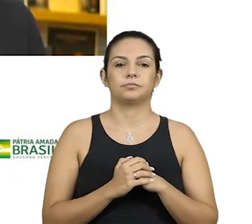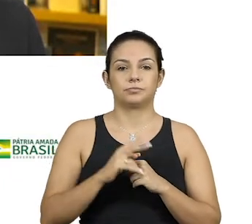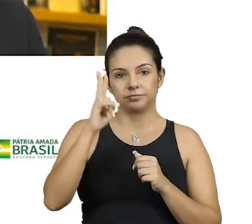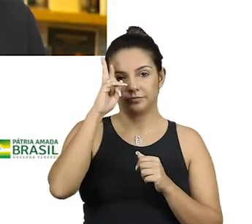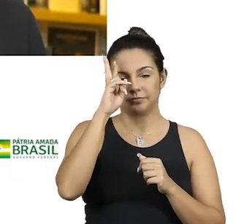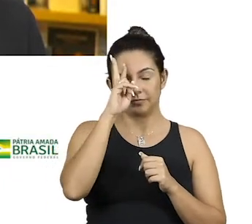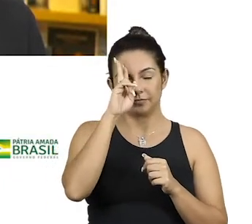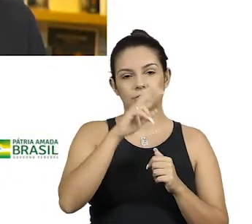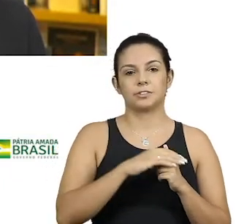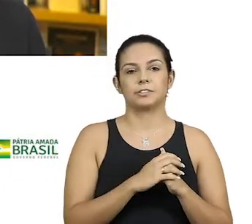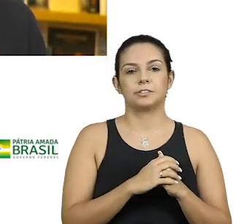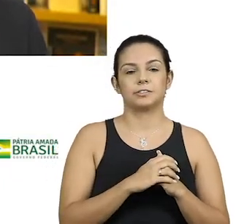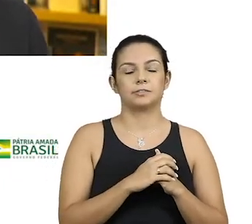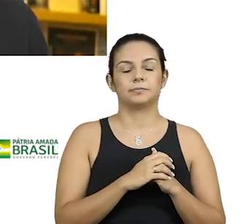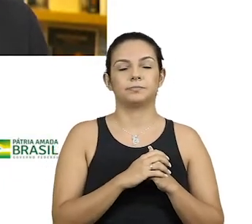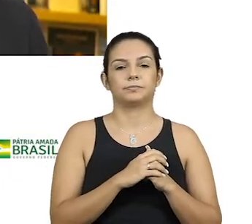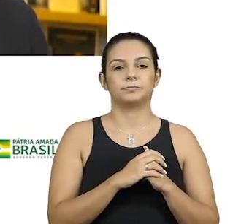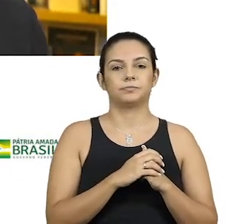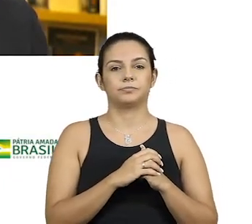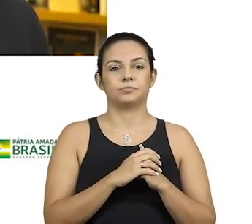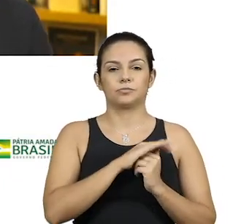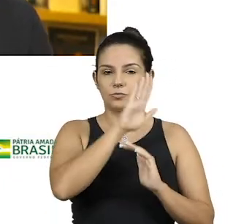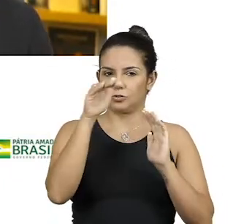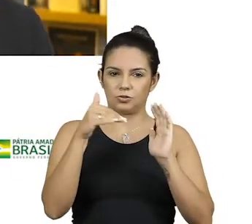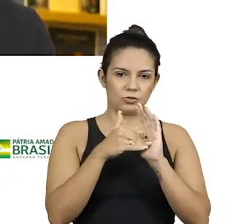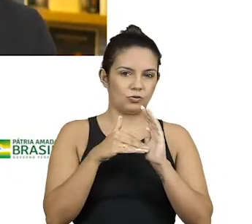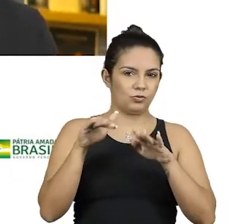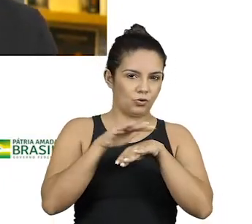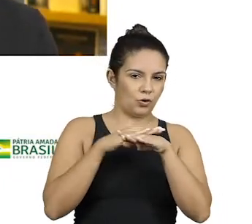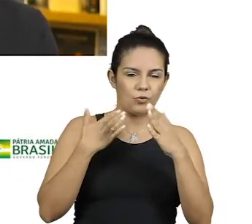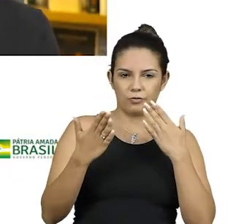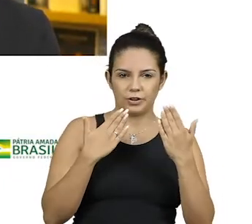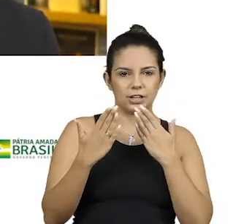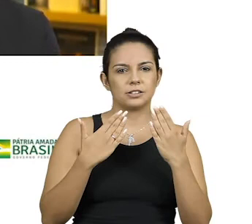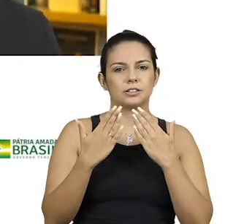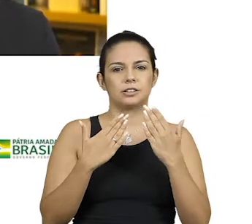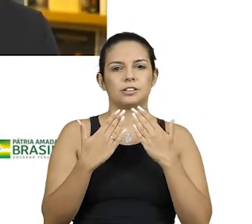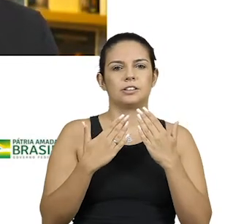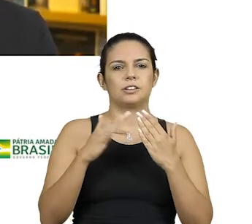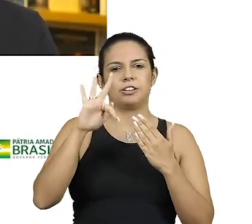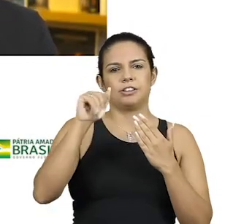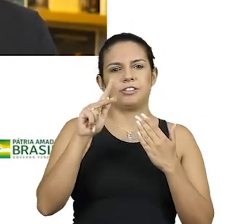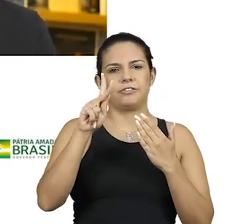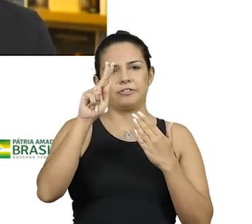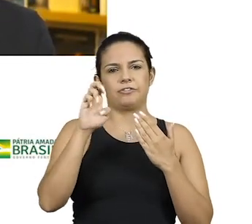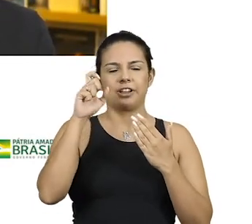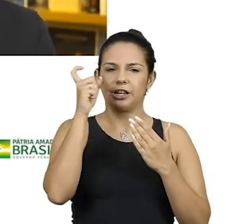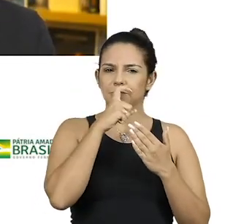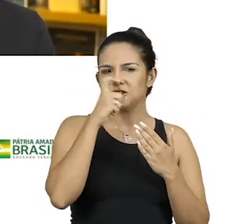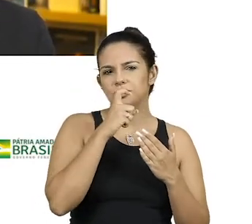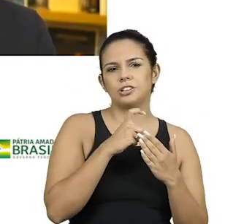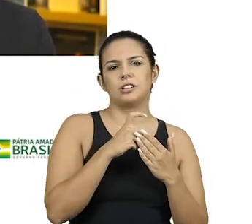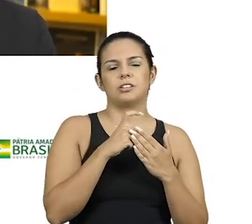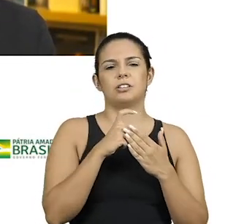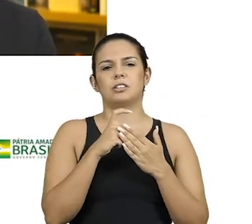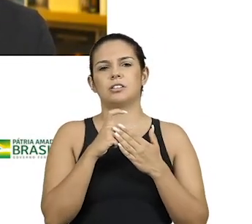lembrar que com toda a conversa sobre fake news e a